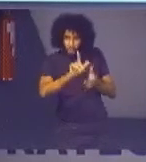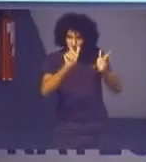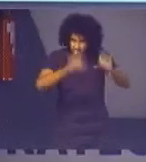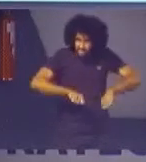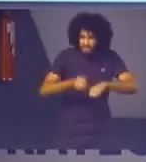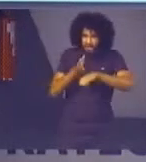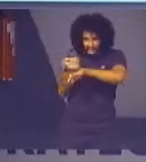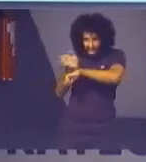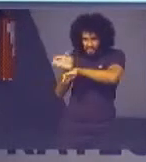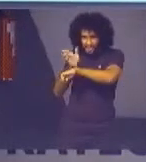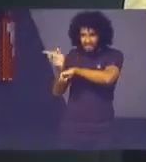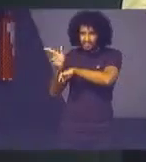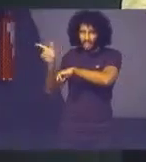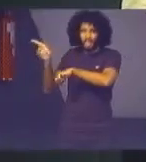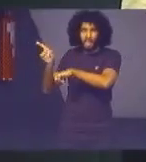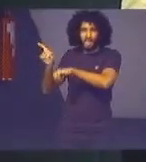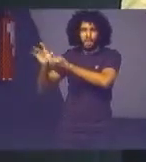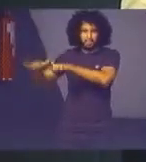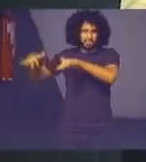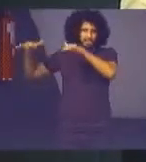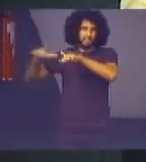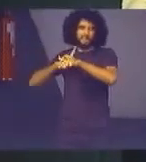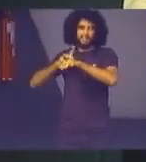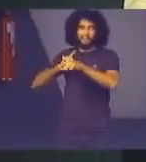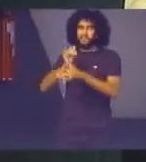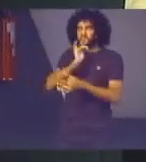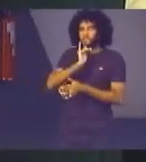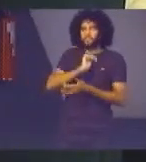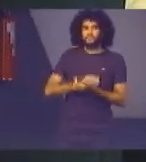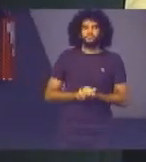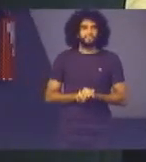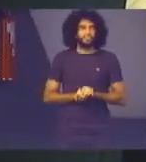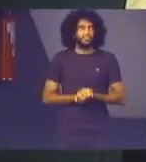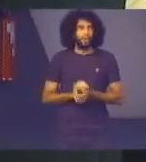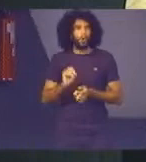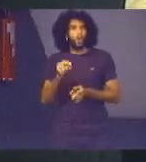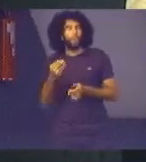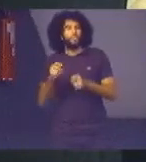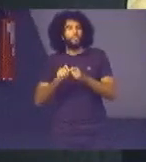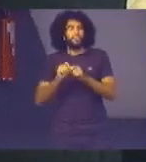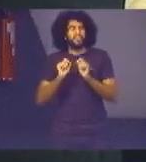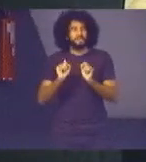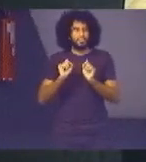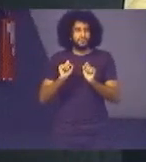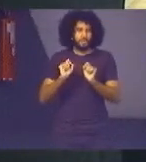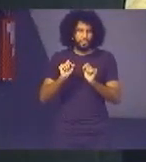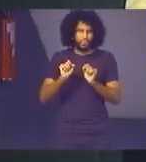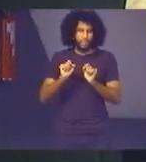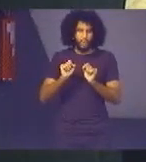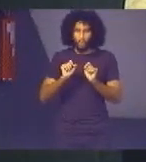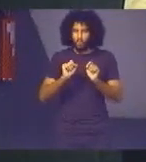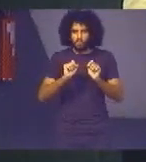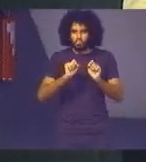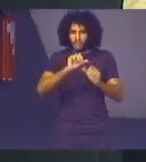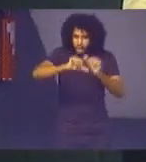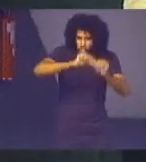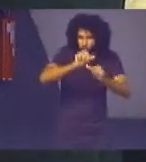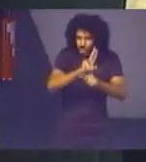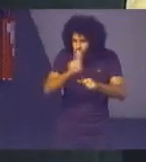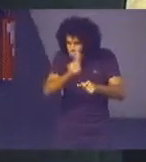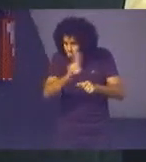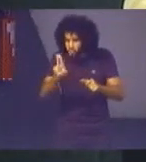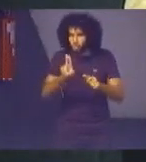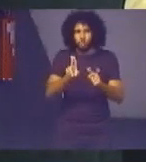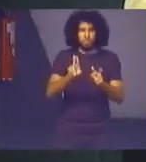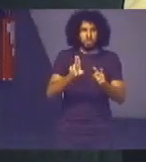a labratura de um assento tardio ou quando nós fazemos uma retificação de nome na hora ou quando